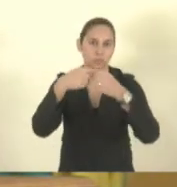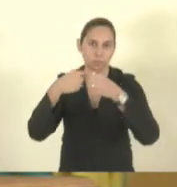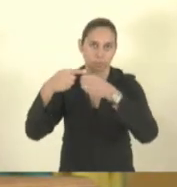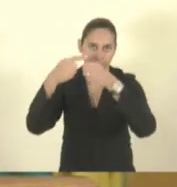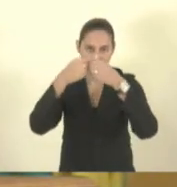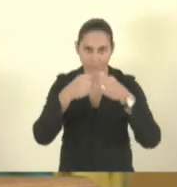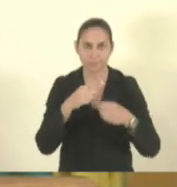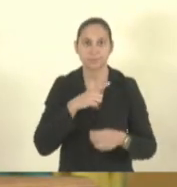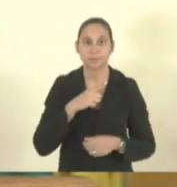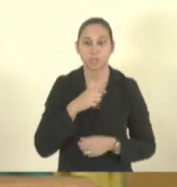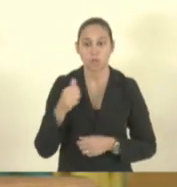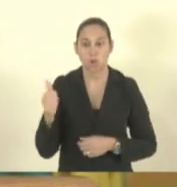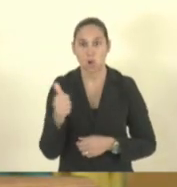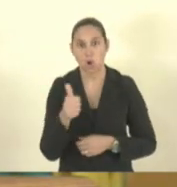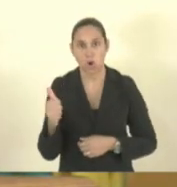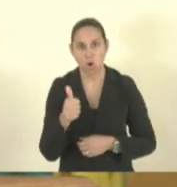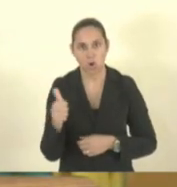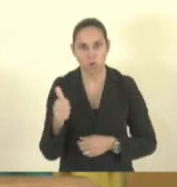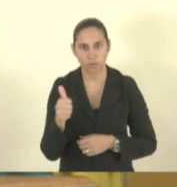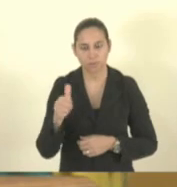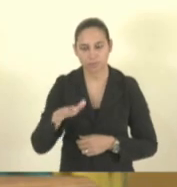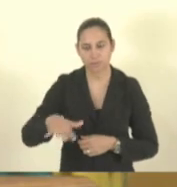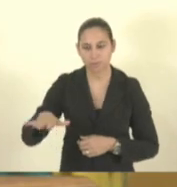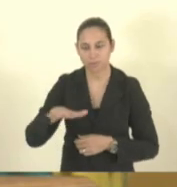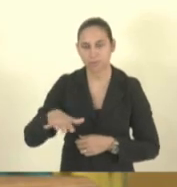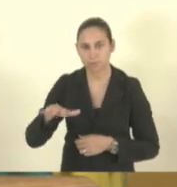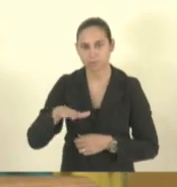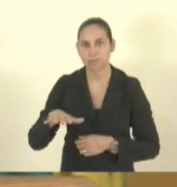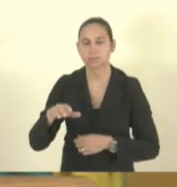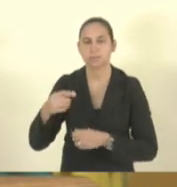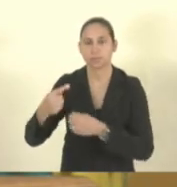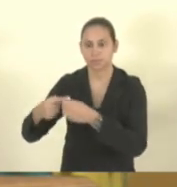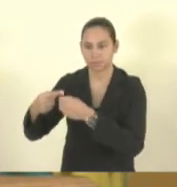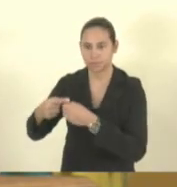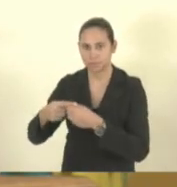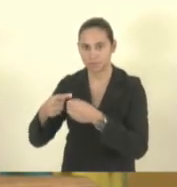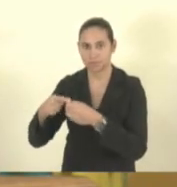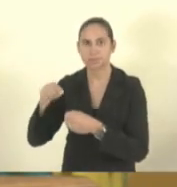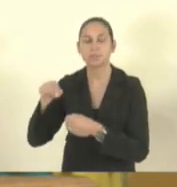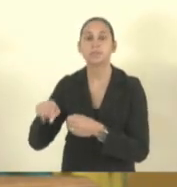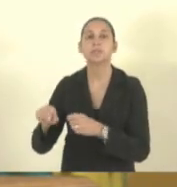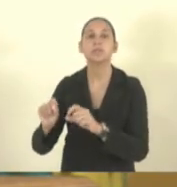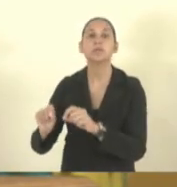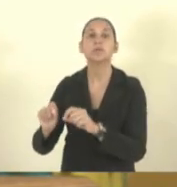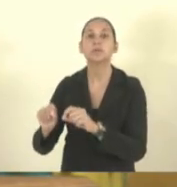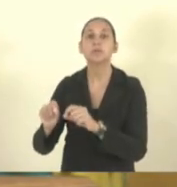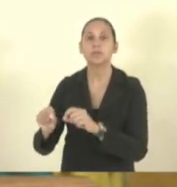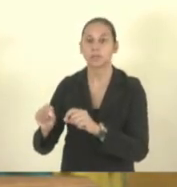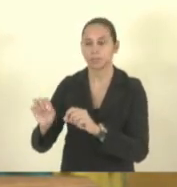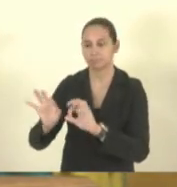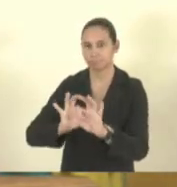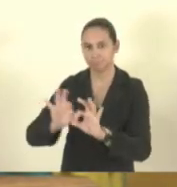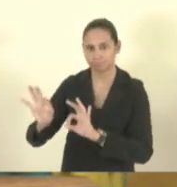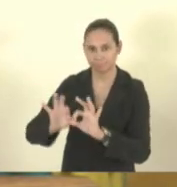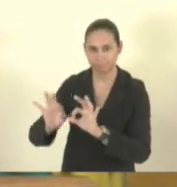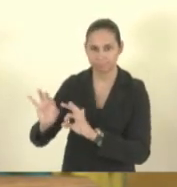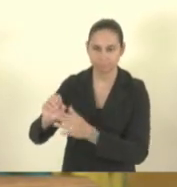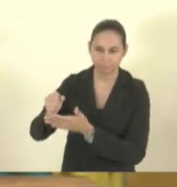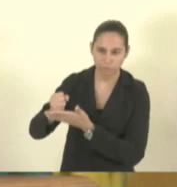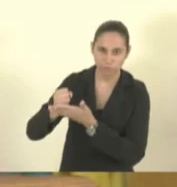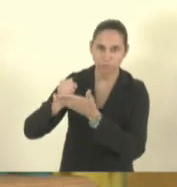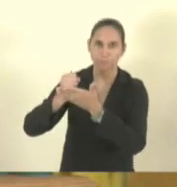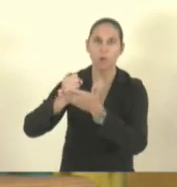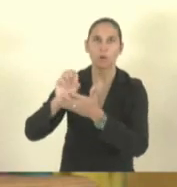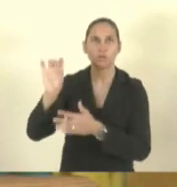11 superintendências regionais de educação que fazem todo esse suporte em cada